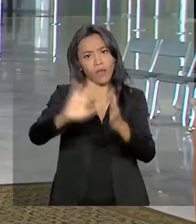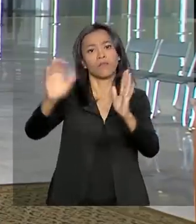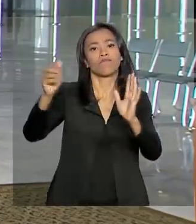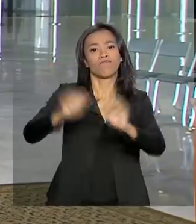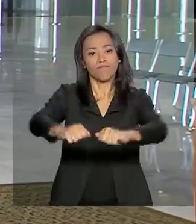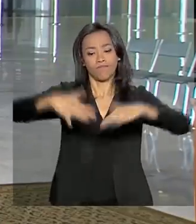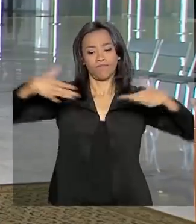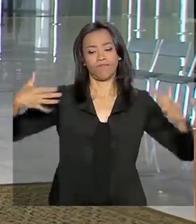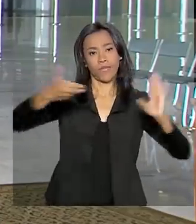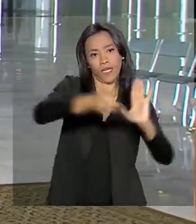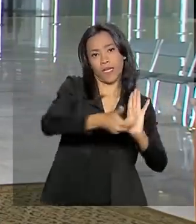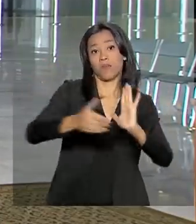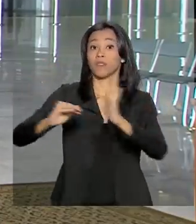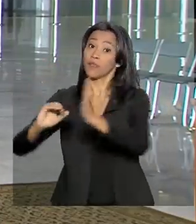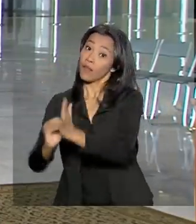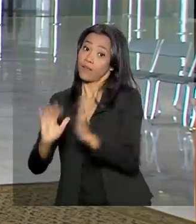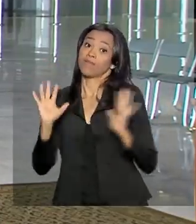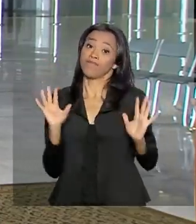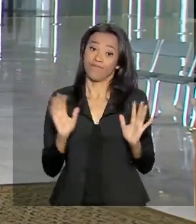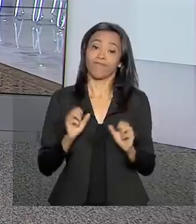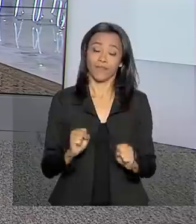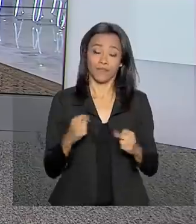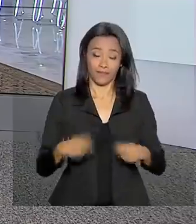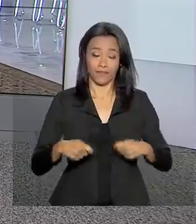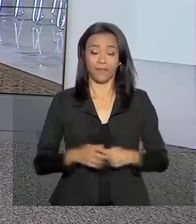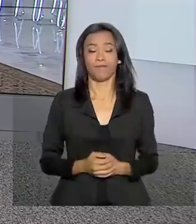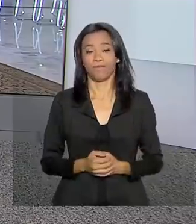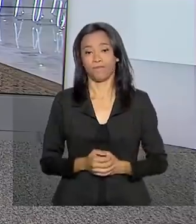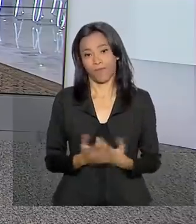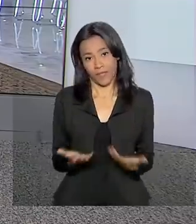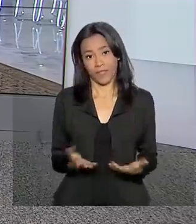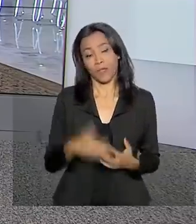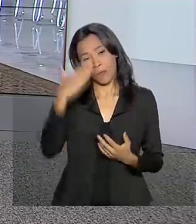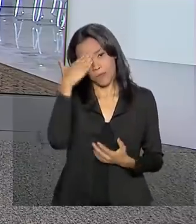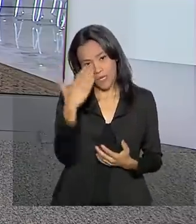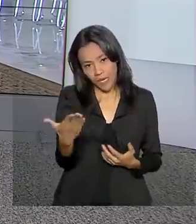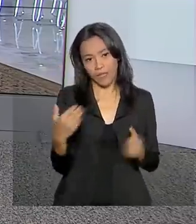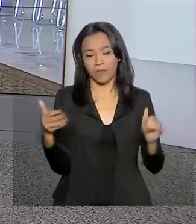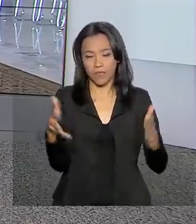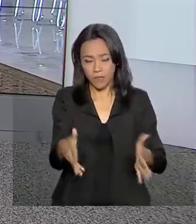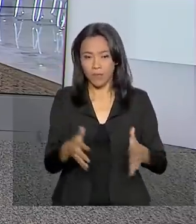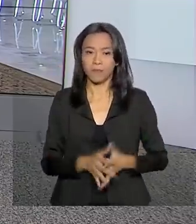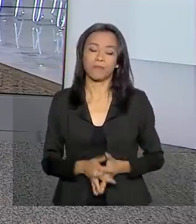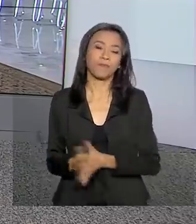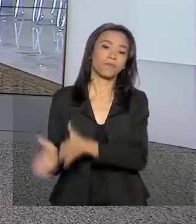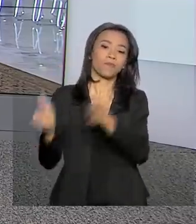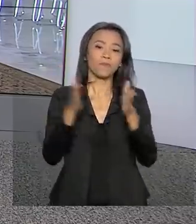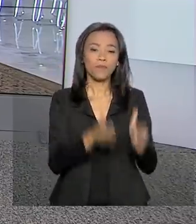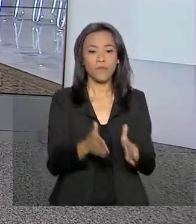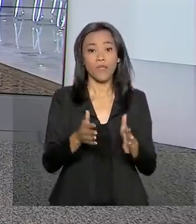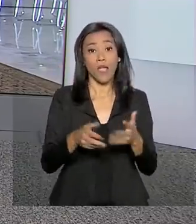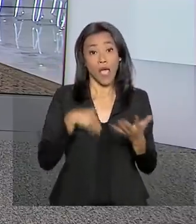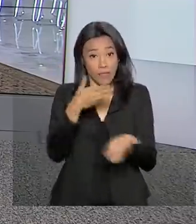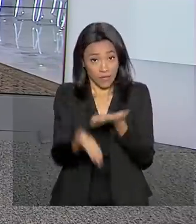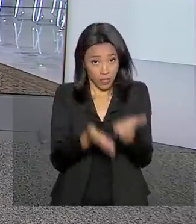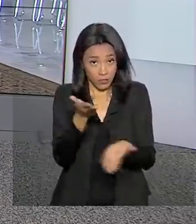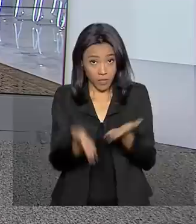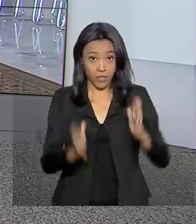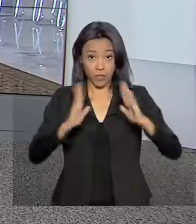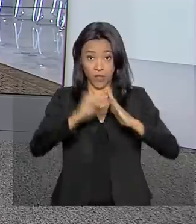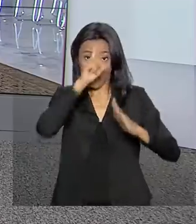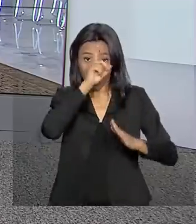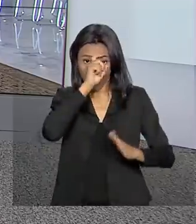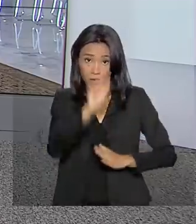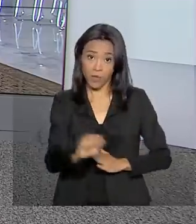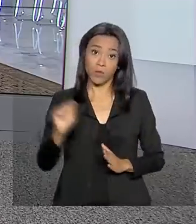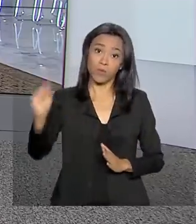plenário do Senado. É isso, Carla, eu volto com você. Obrigada, Selma, pela sua participação. O atendimento em postos de saúde em todo o país